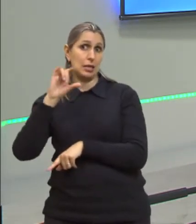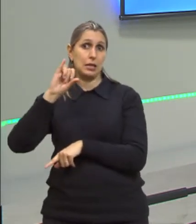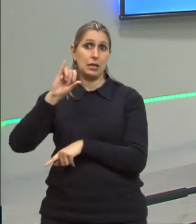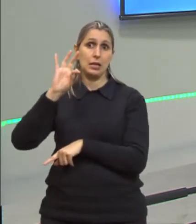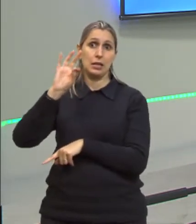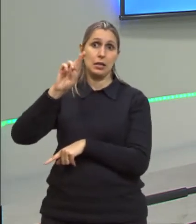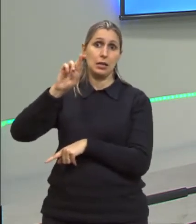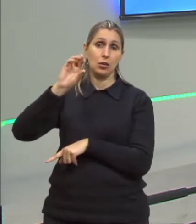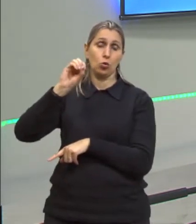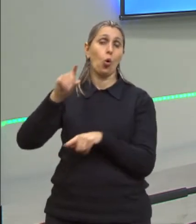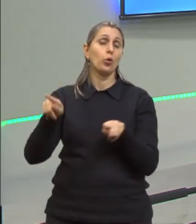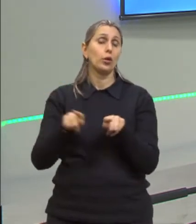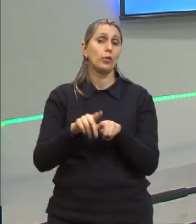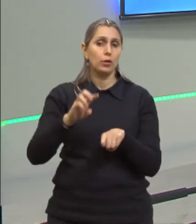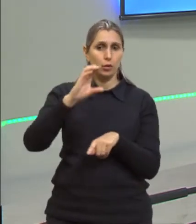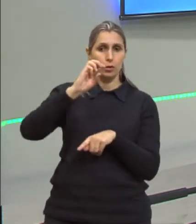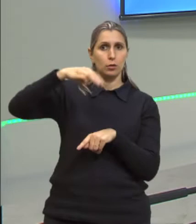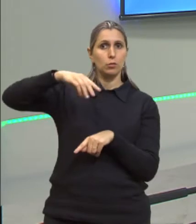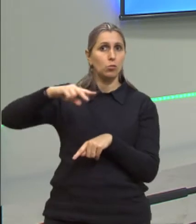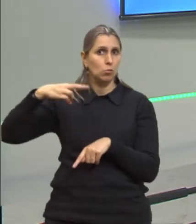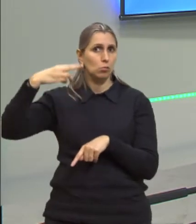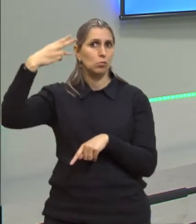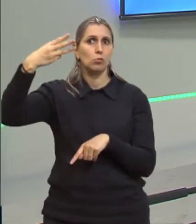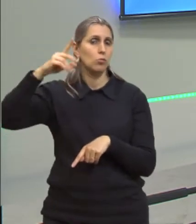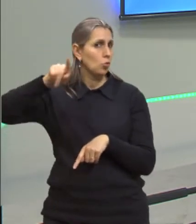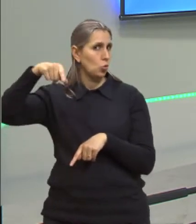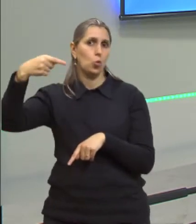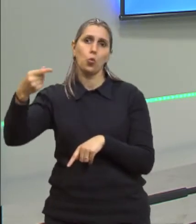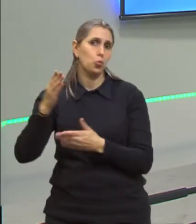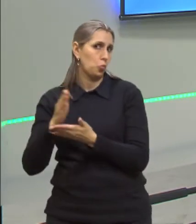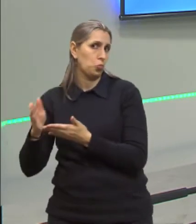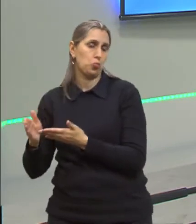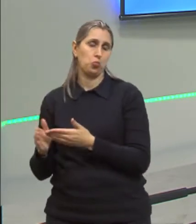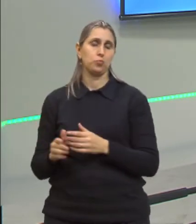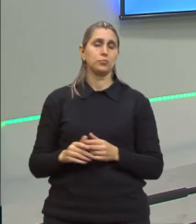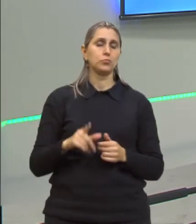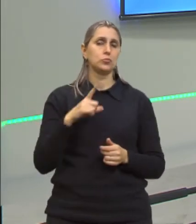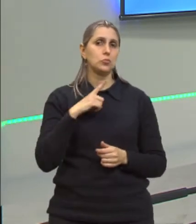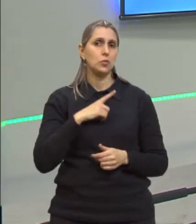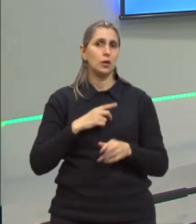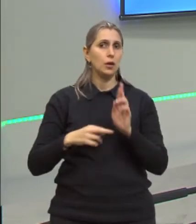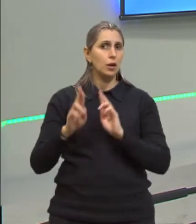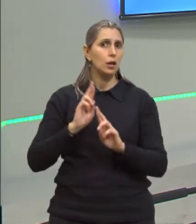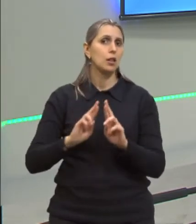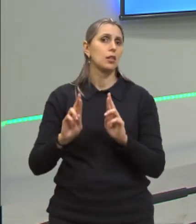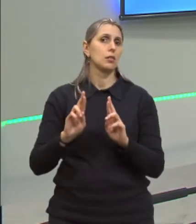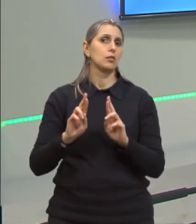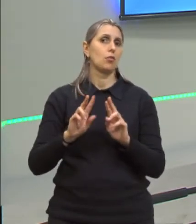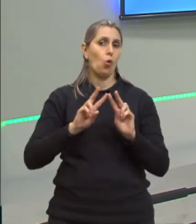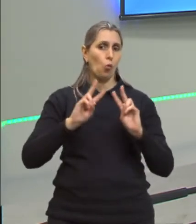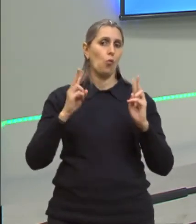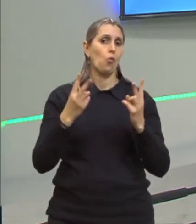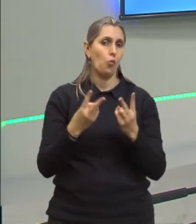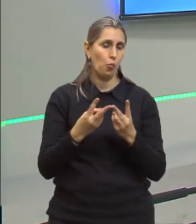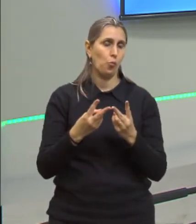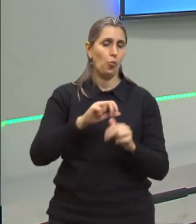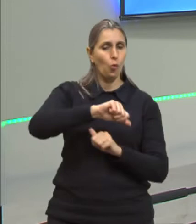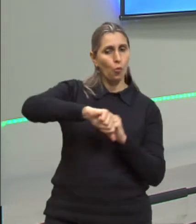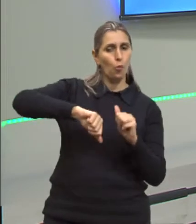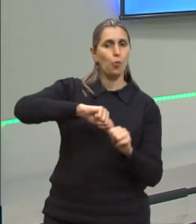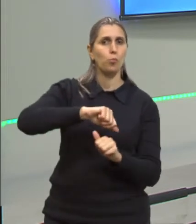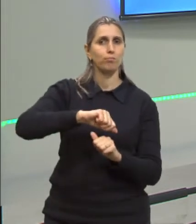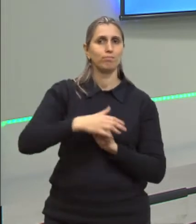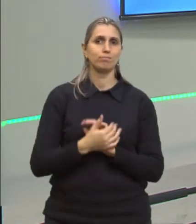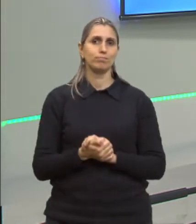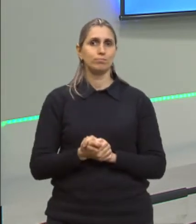centímetro cúbico, decímetro cúbico, milímetro cúbico, todas elas têm uma conversão entre